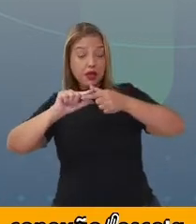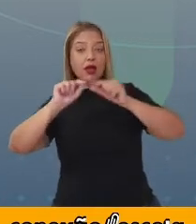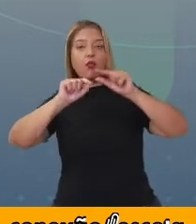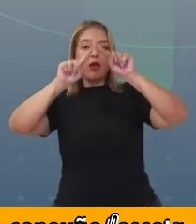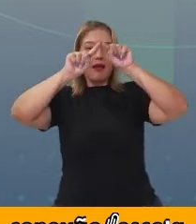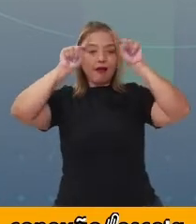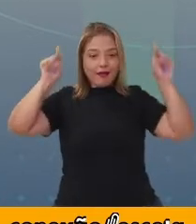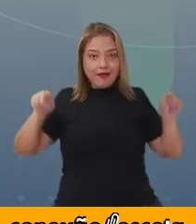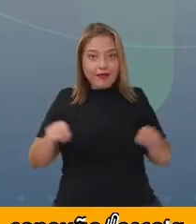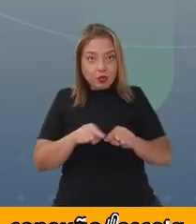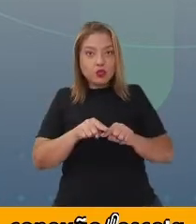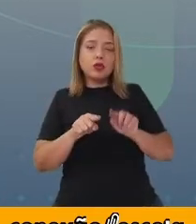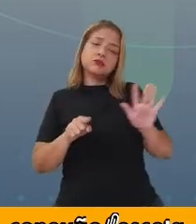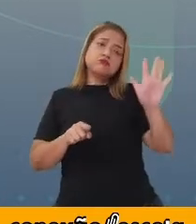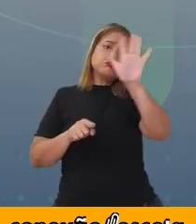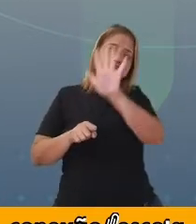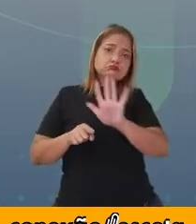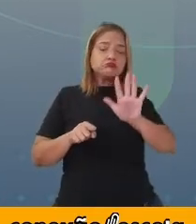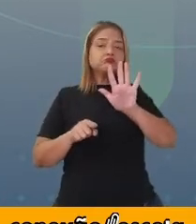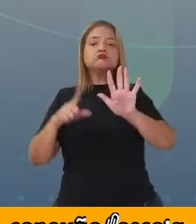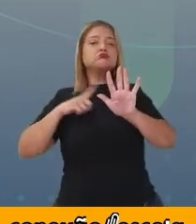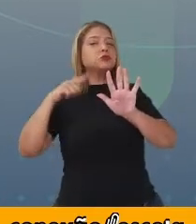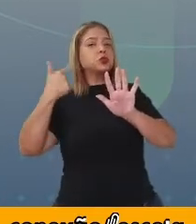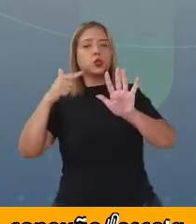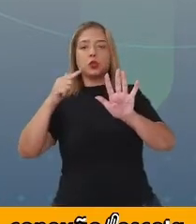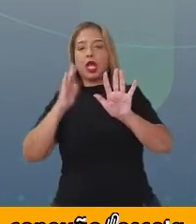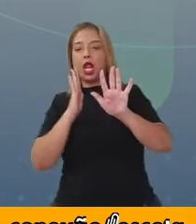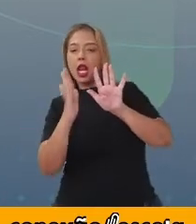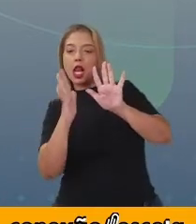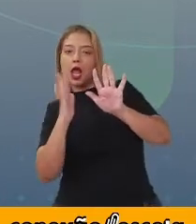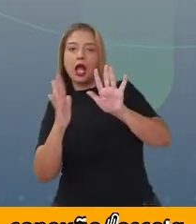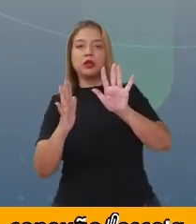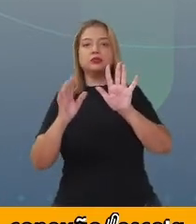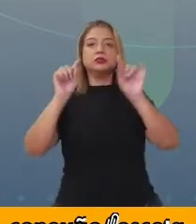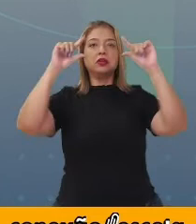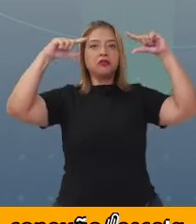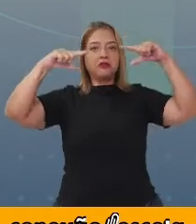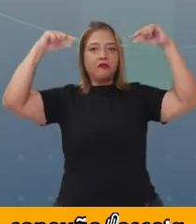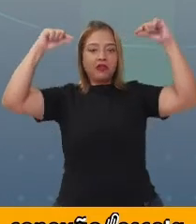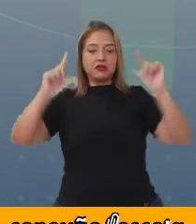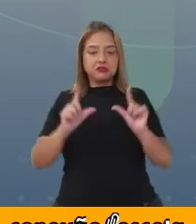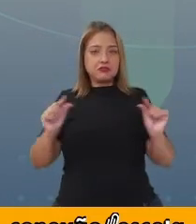redonda, que não possui nem lados e nem vértices.